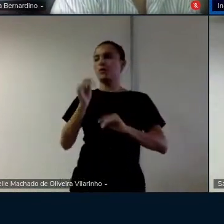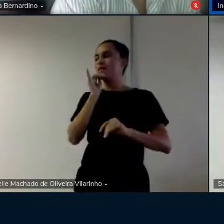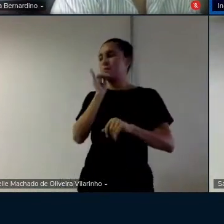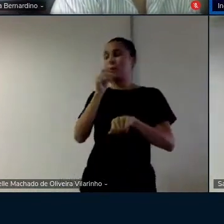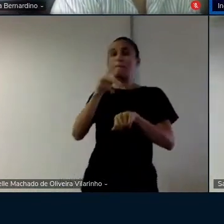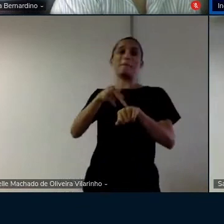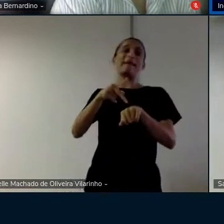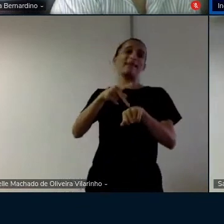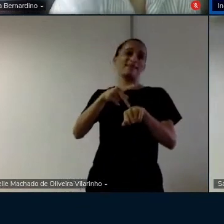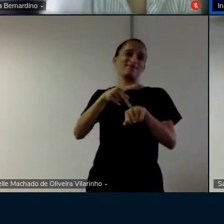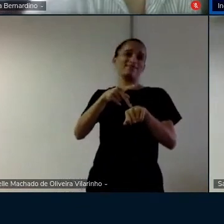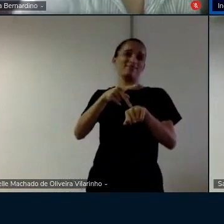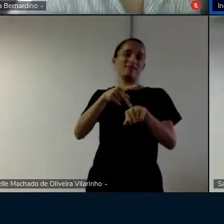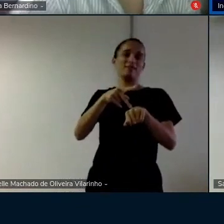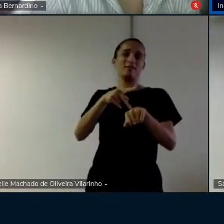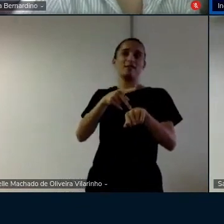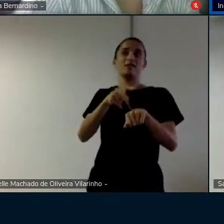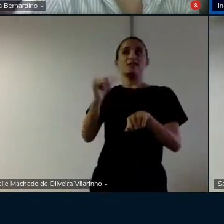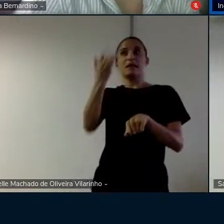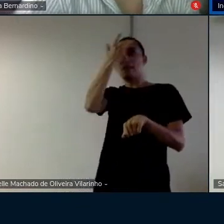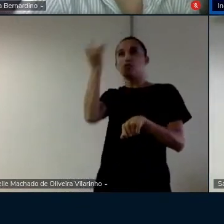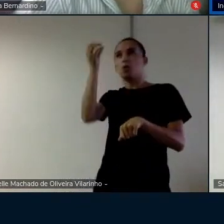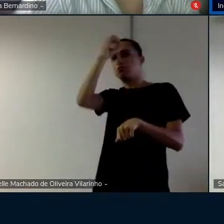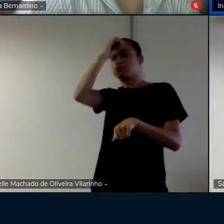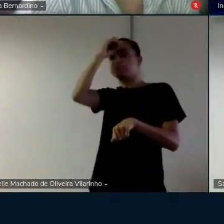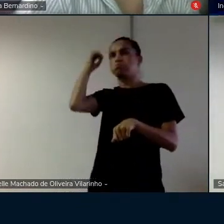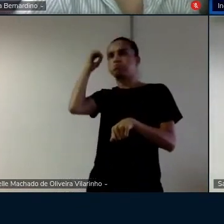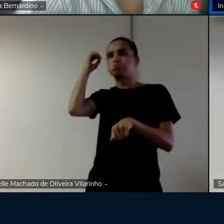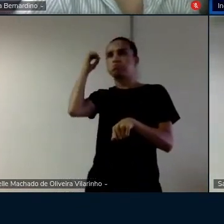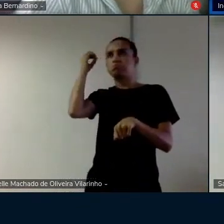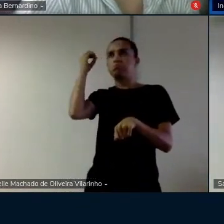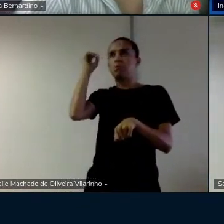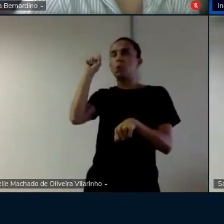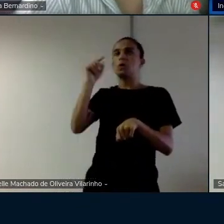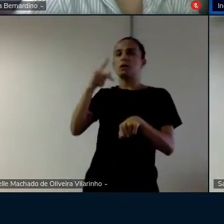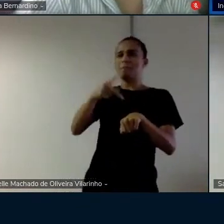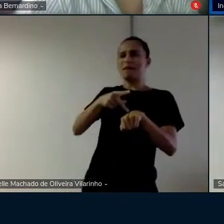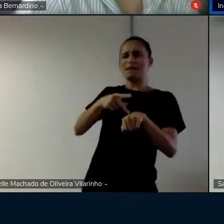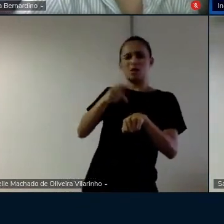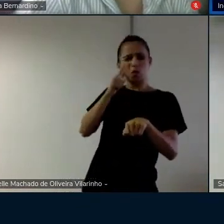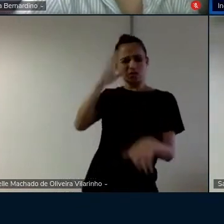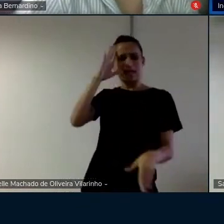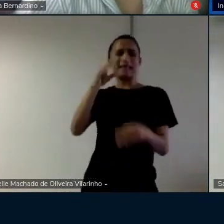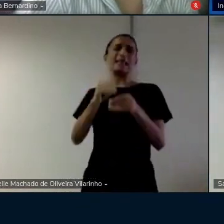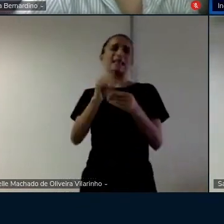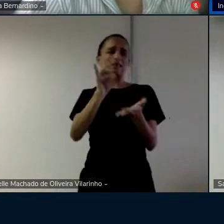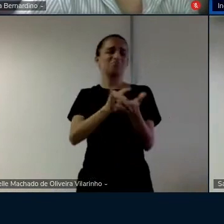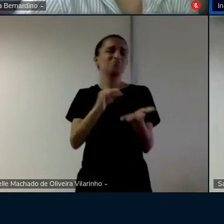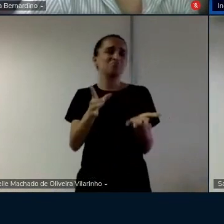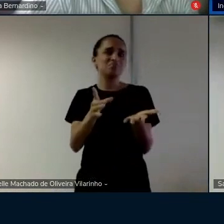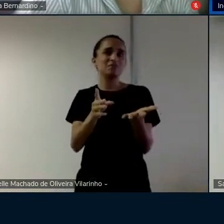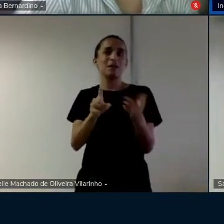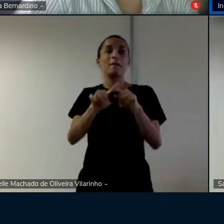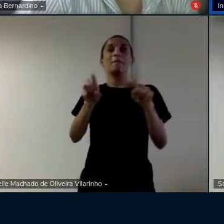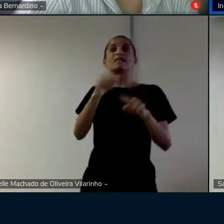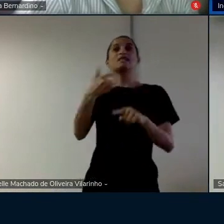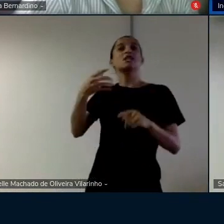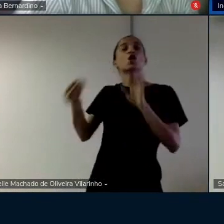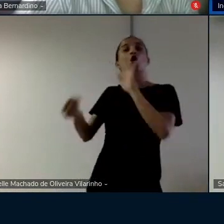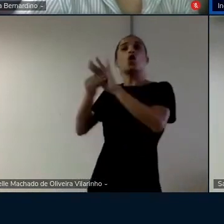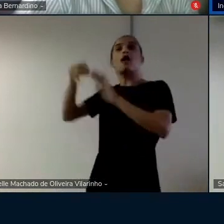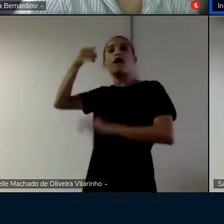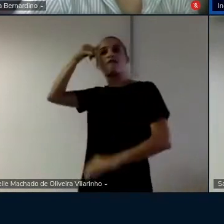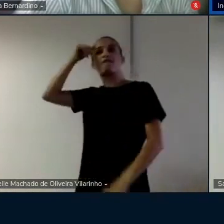pedra eu não sei se um surdo que não sabe o que é pedra veria que é uma pedra e se você coloca uma vaca